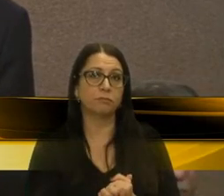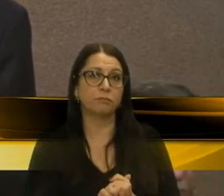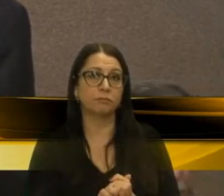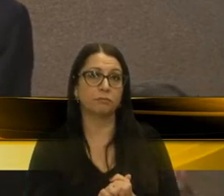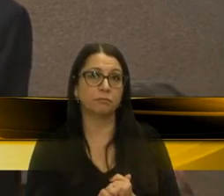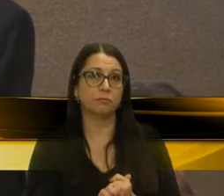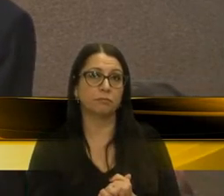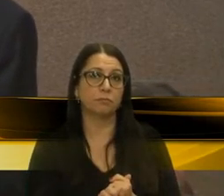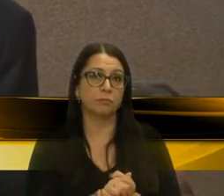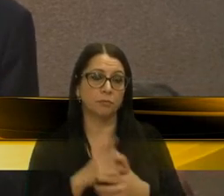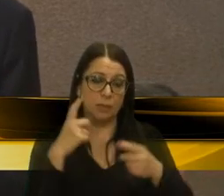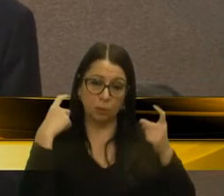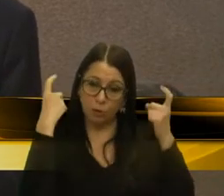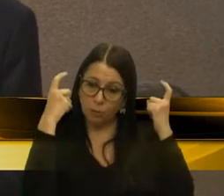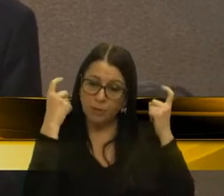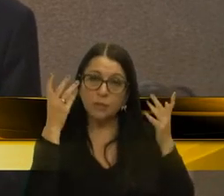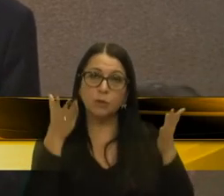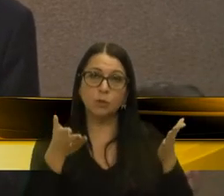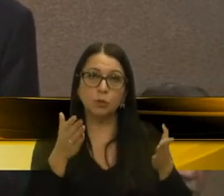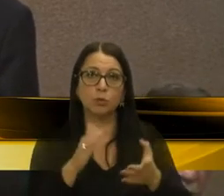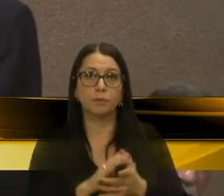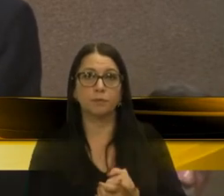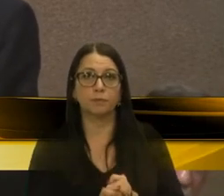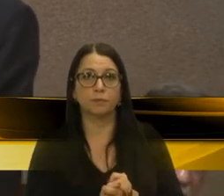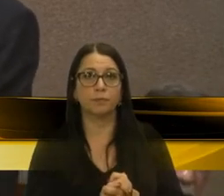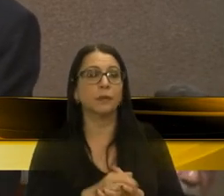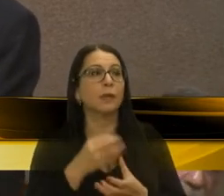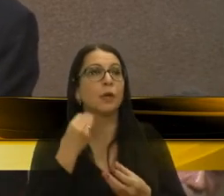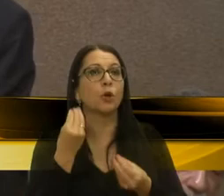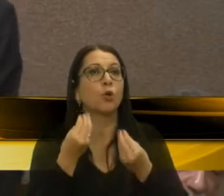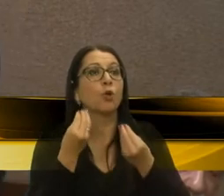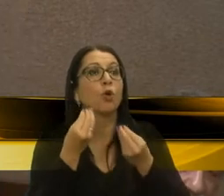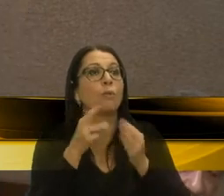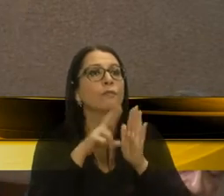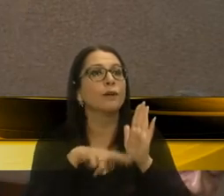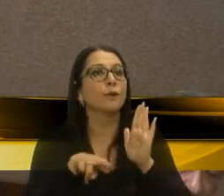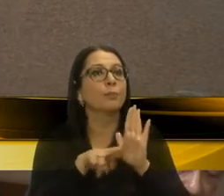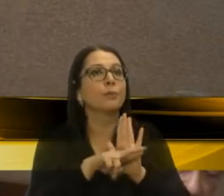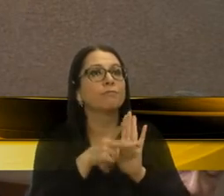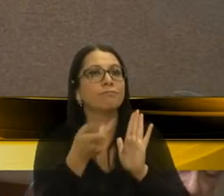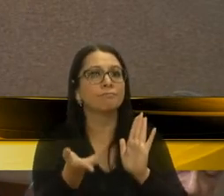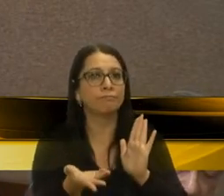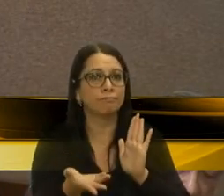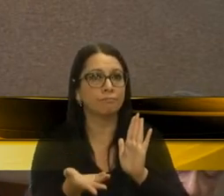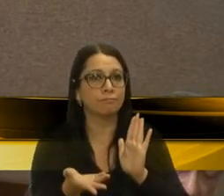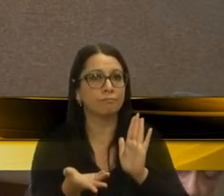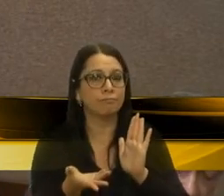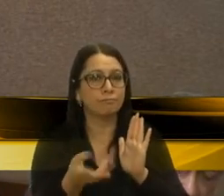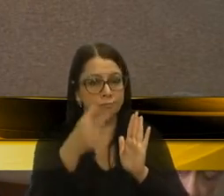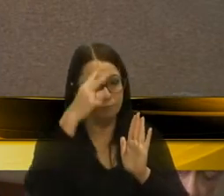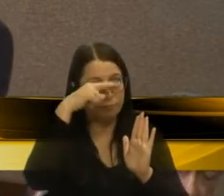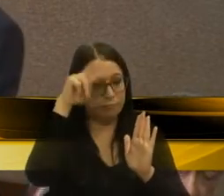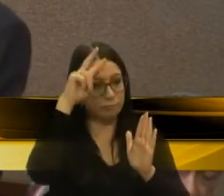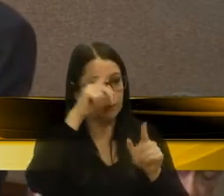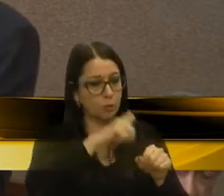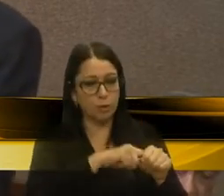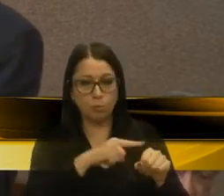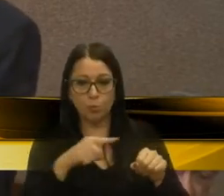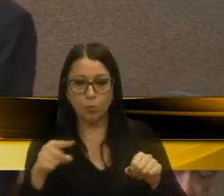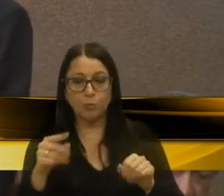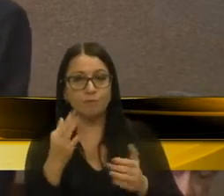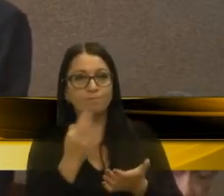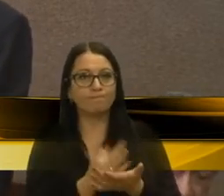a preocupação agora, é como é que eles vão recuperar, vereador Edson, esse tempo que eles faltaram,